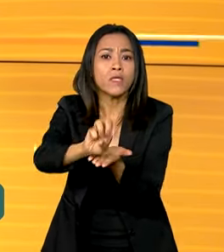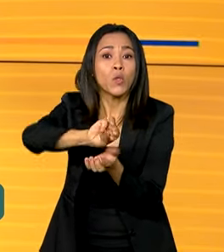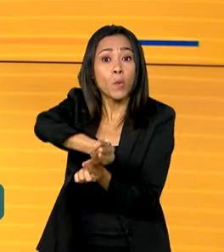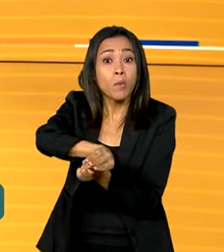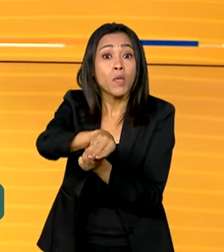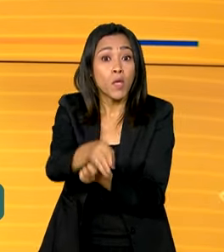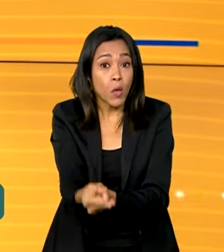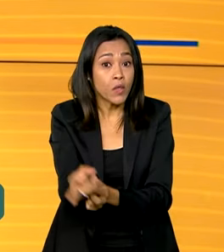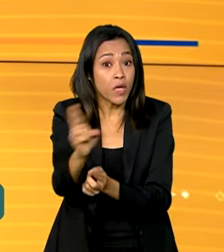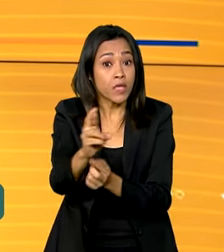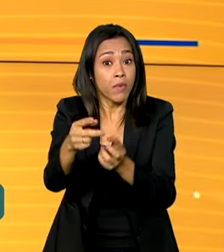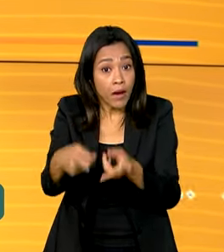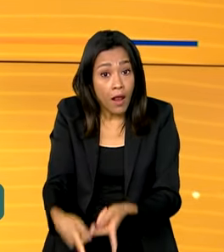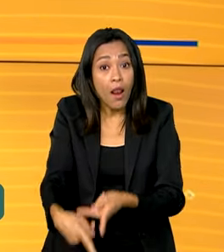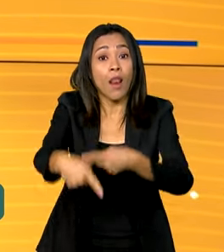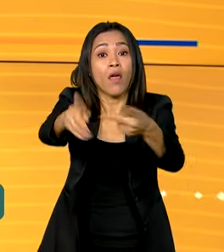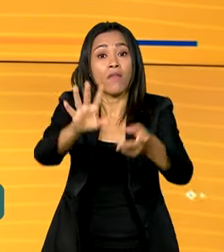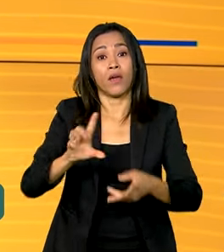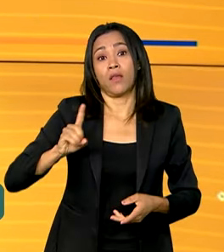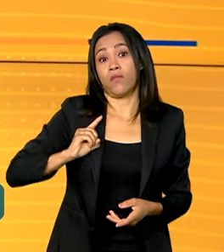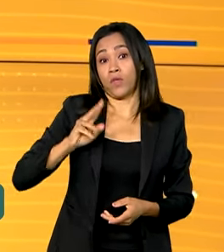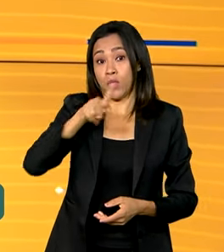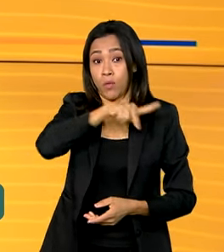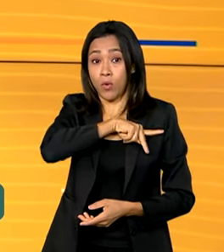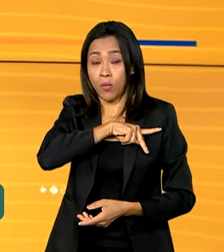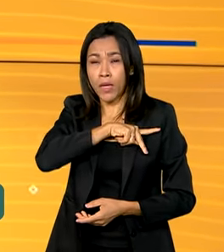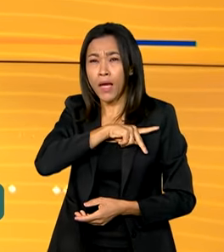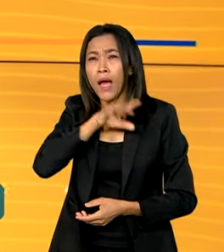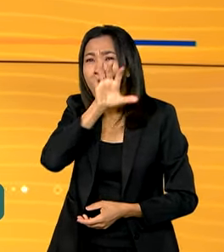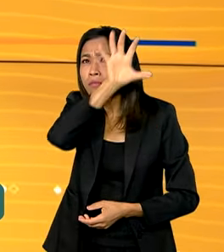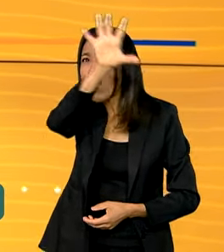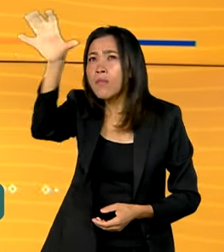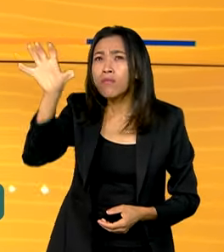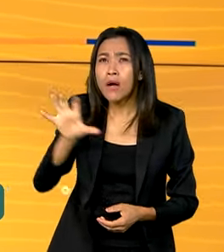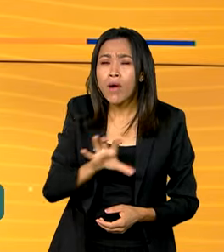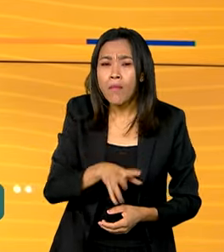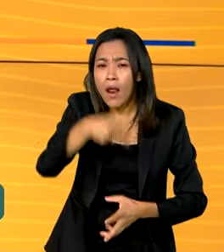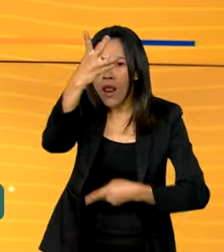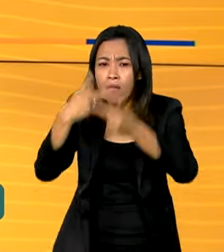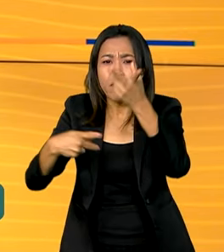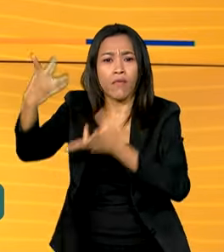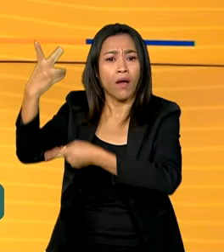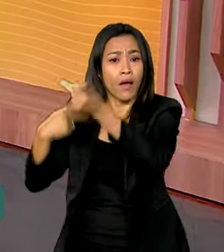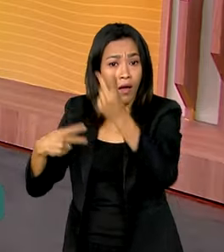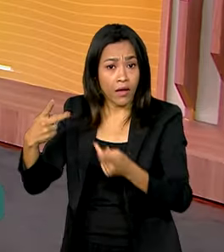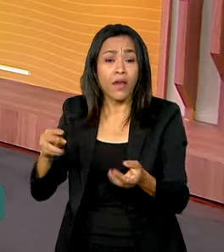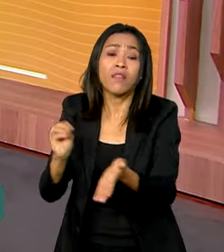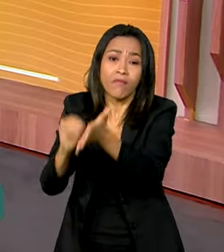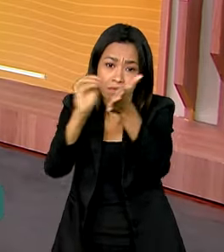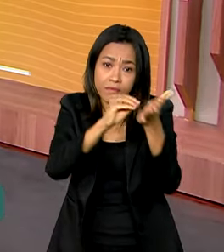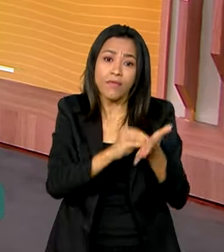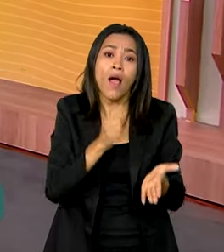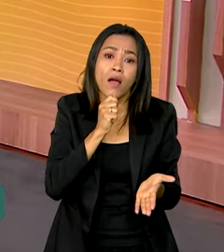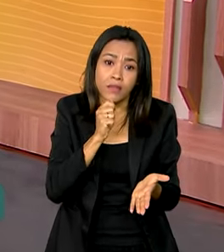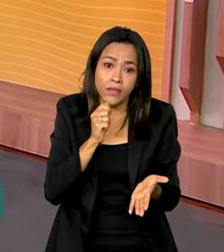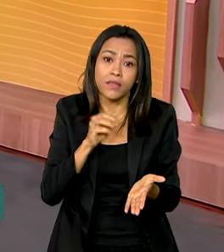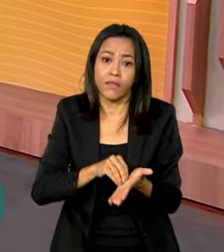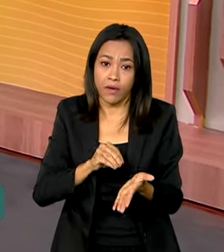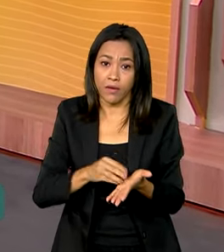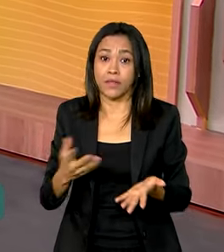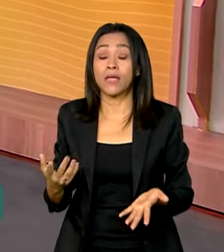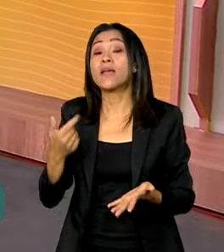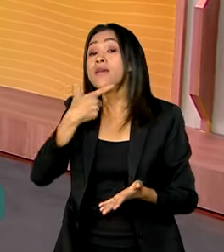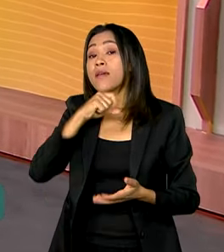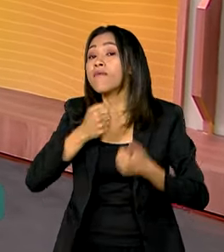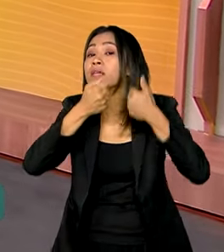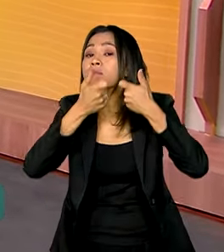para levar as defensorias a regiões e municípios ainda carentes desse tipo de serviço. Quem vai explicar melhor para